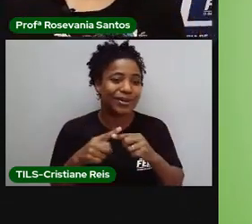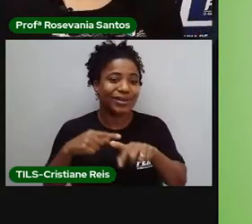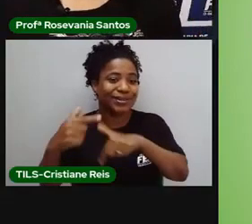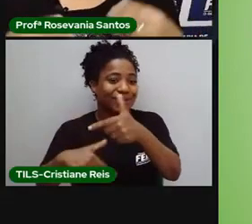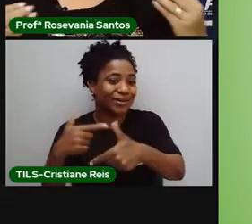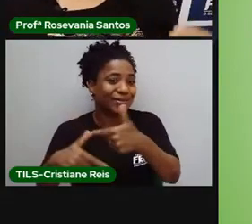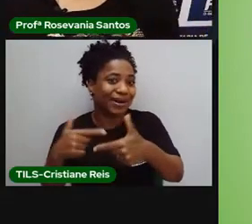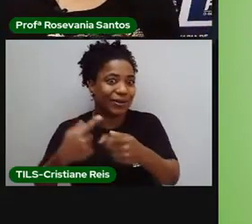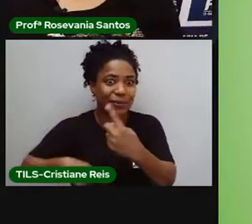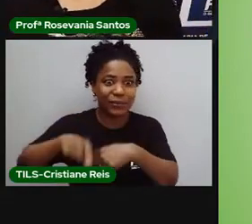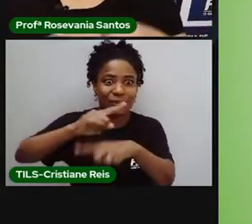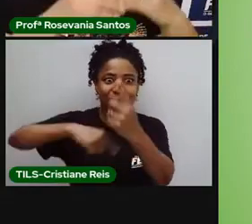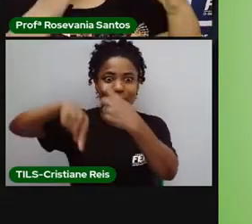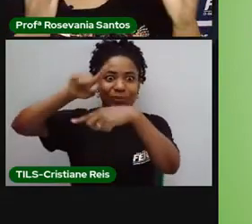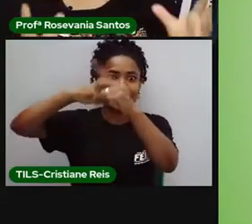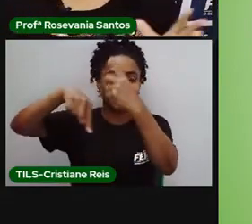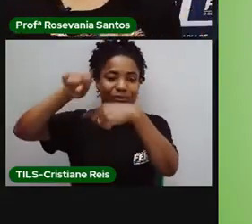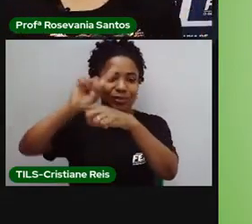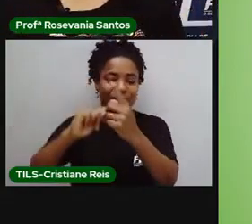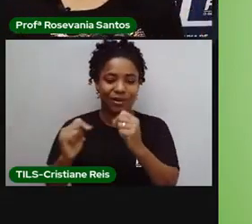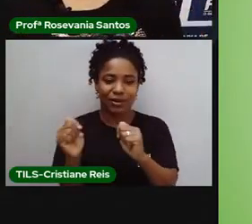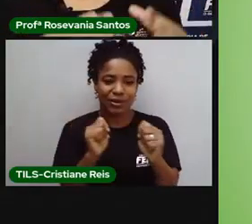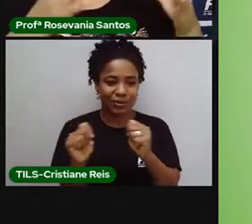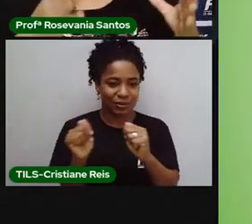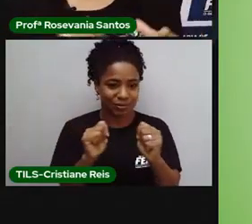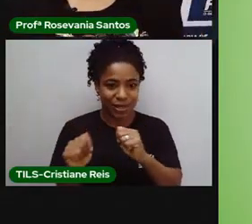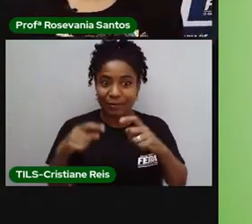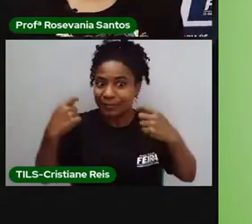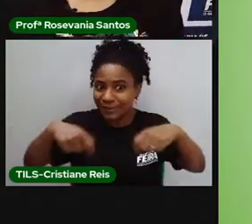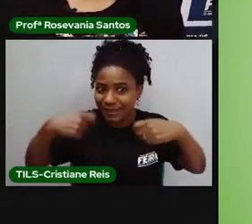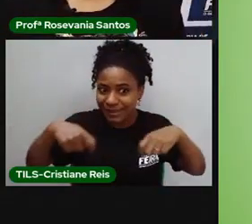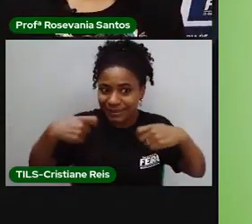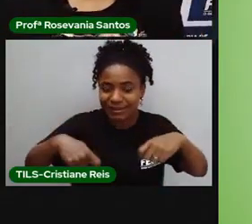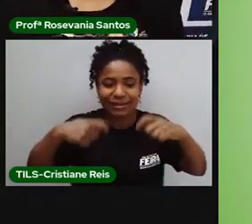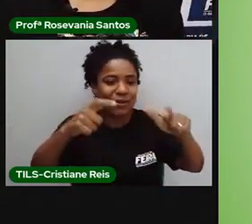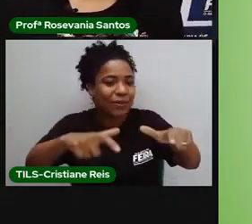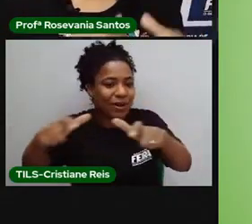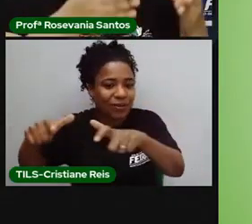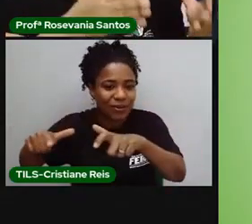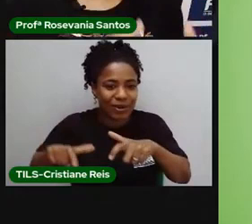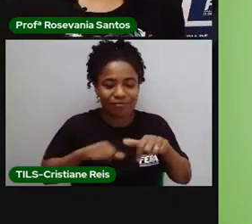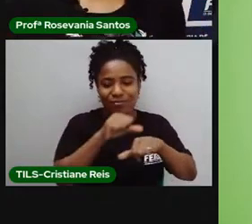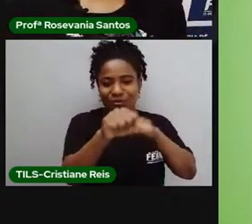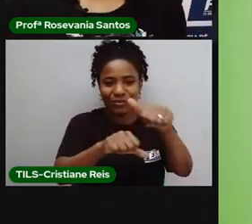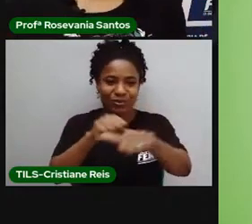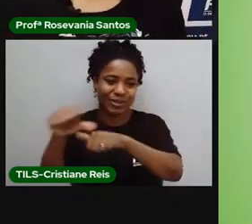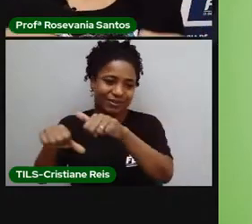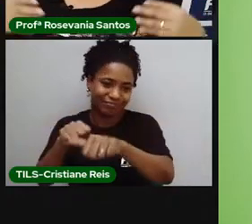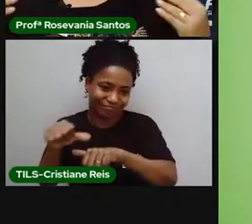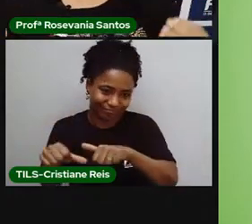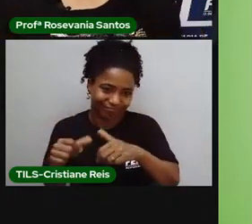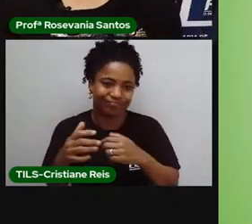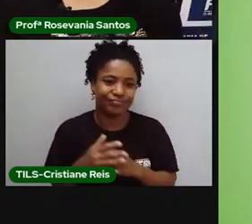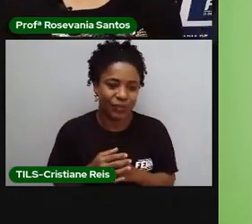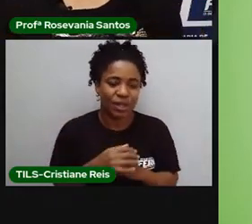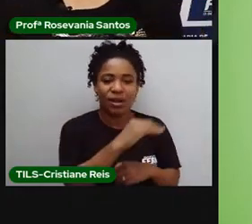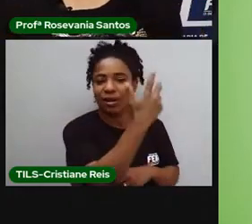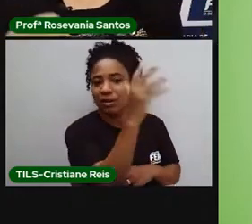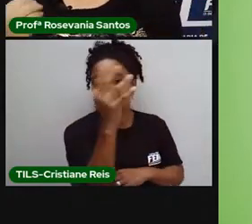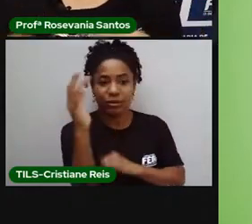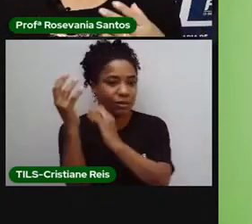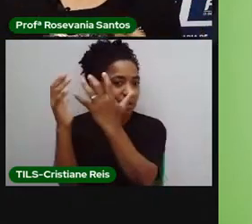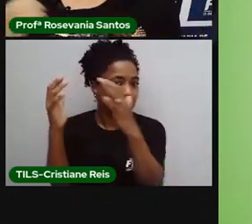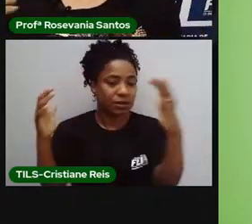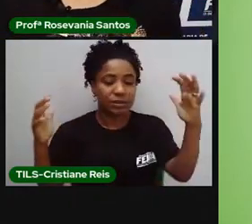necessidade lá, bora, né, suprir aquela necessidade. Onde é que eu vou achar os recursos que eu preciso? Na natureza. Se o setor da